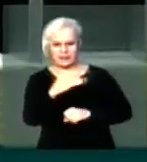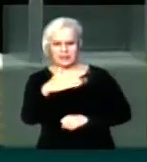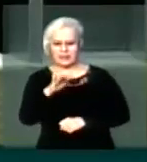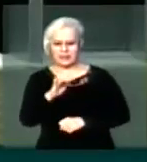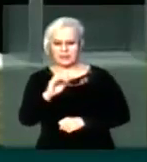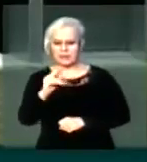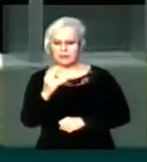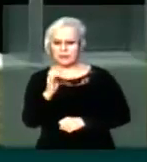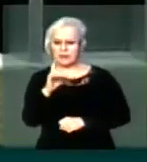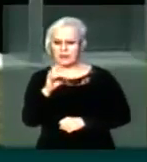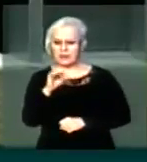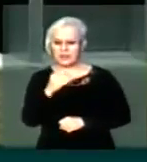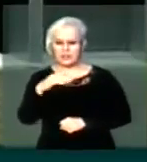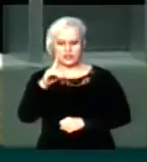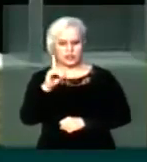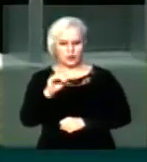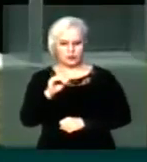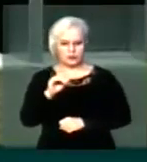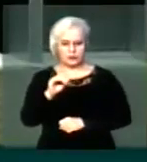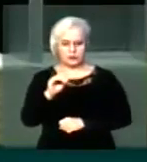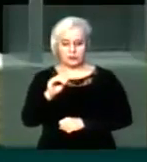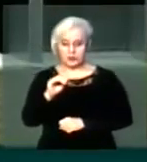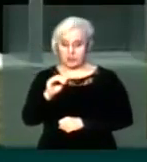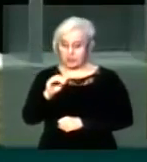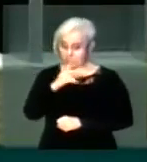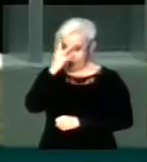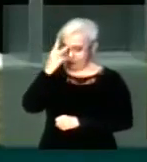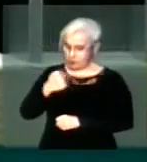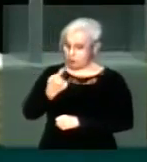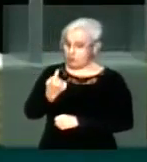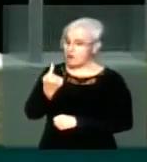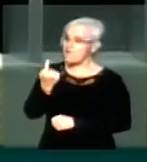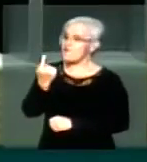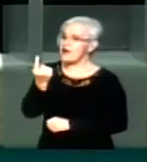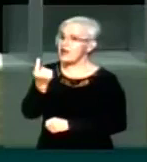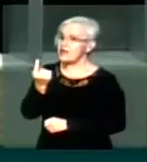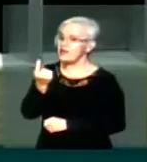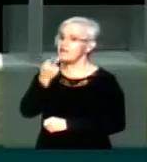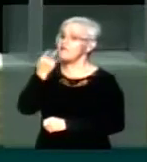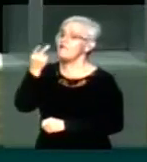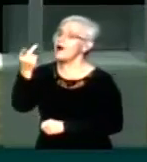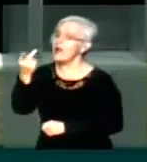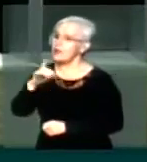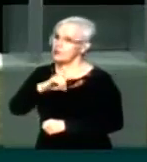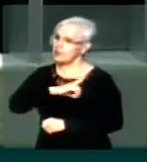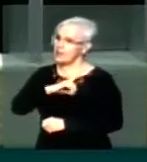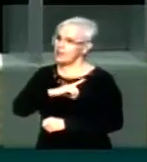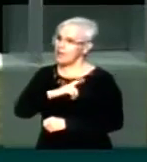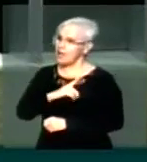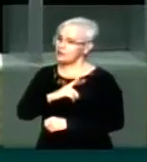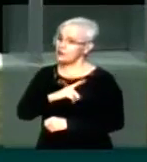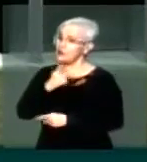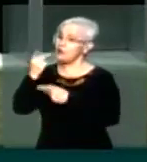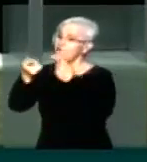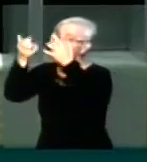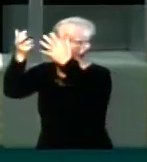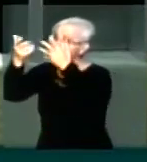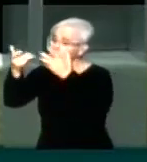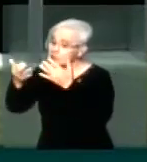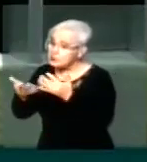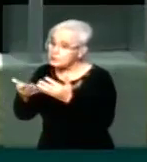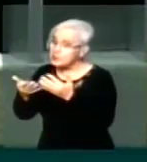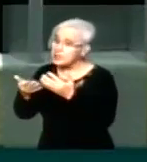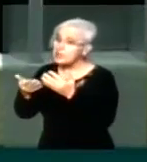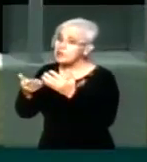delegado fora do flagrante e volta para casa. Acho que não